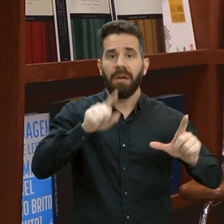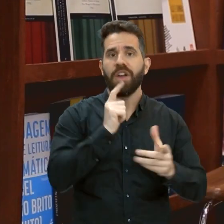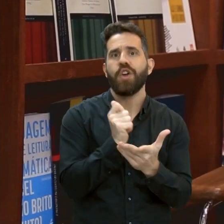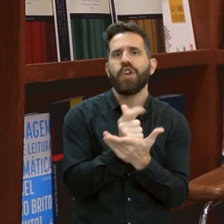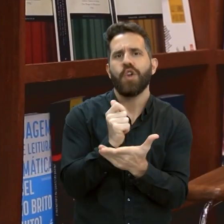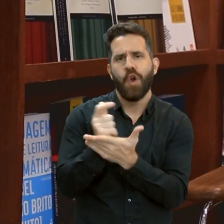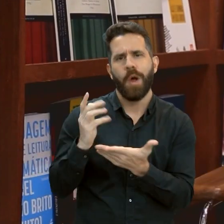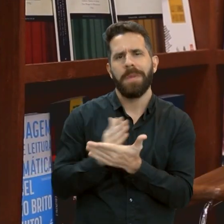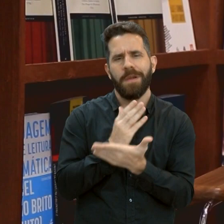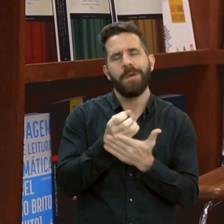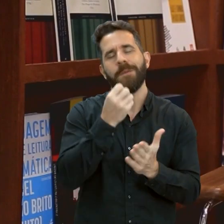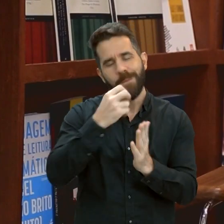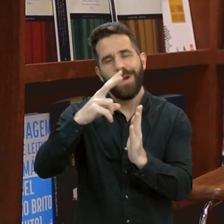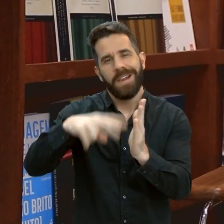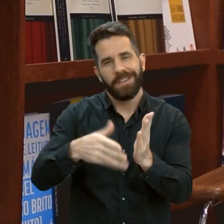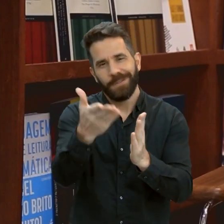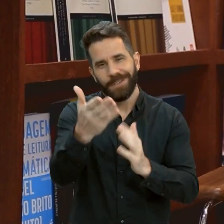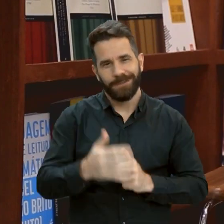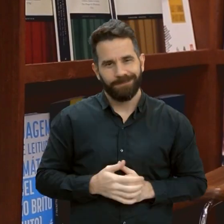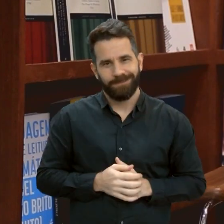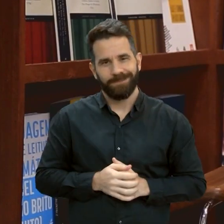livro e boa leitura!